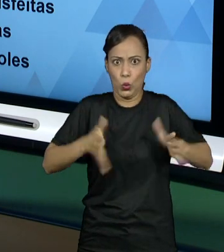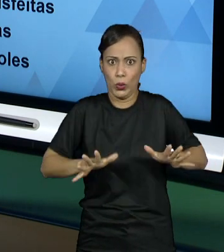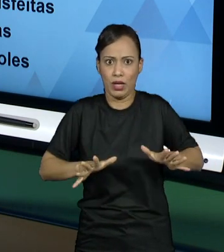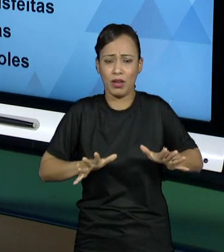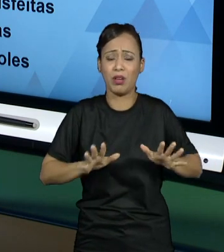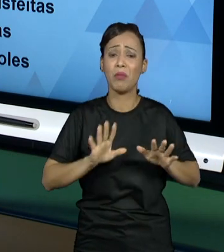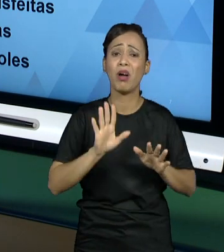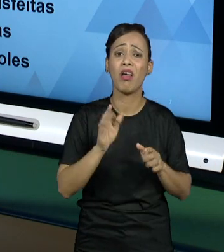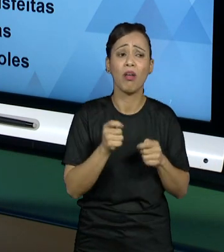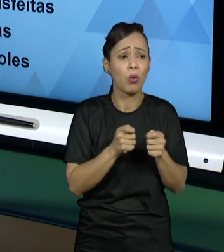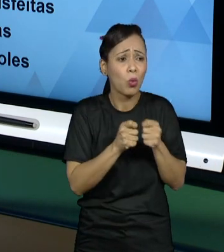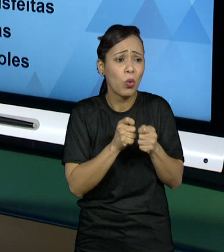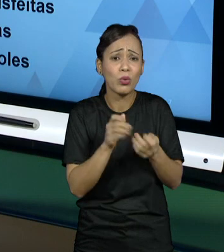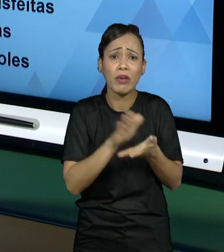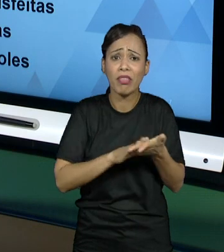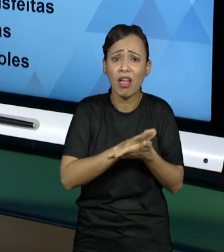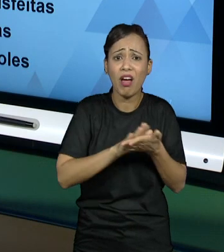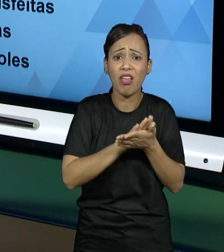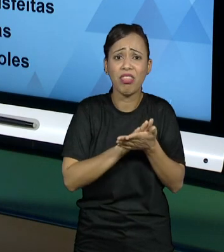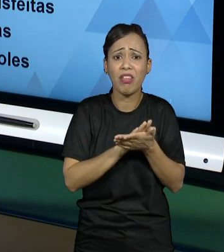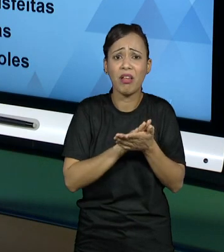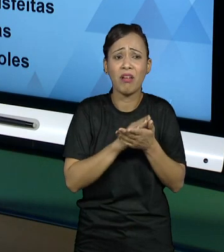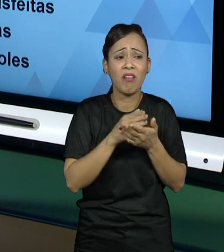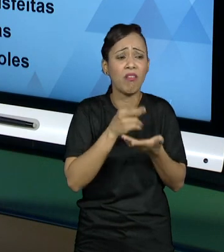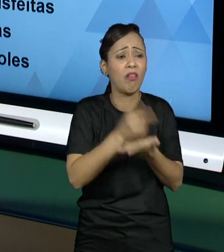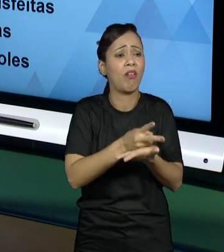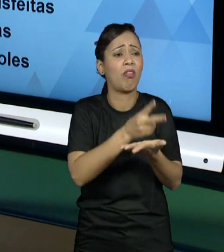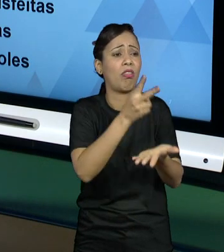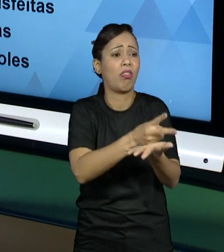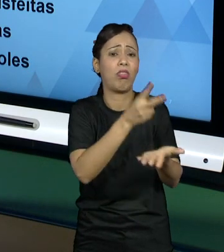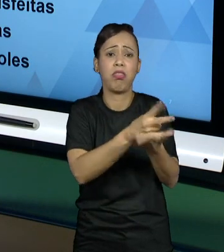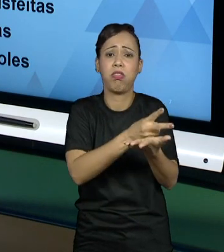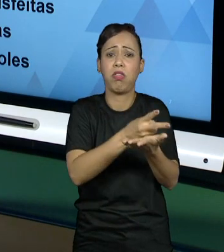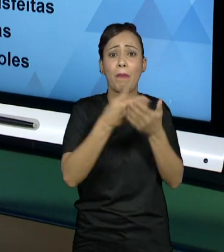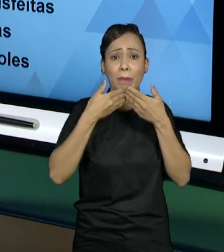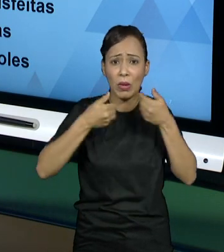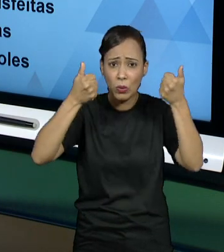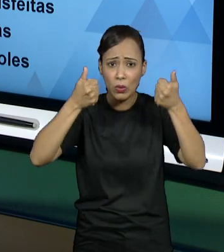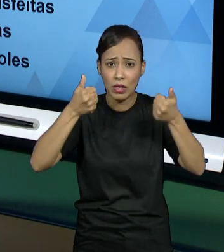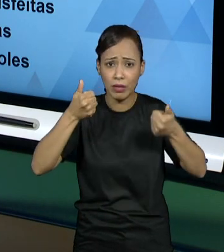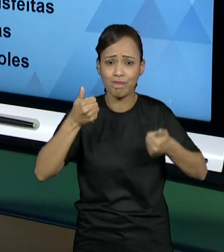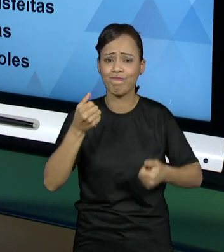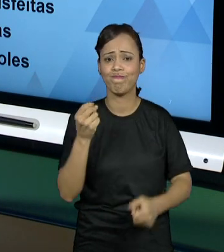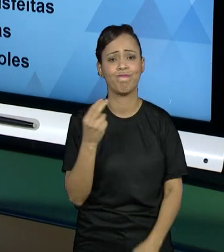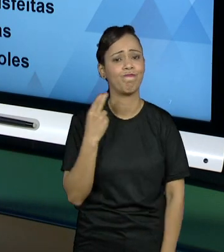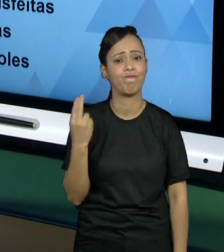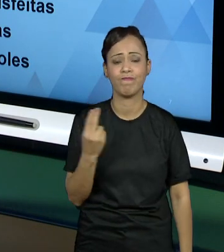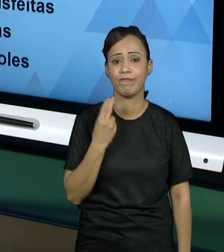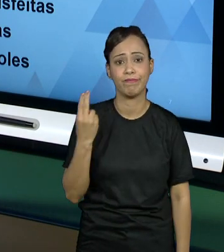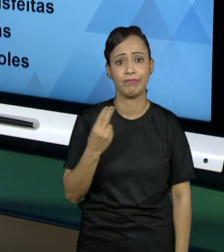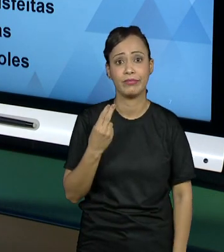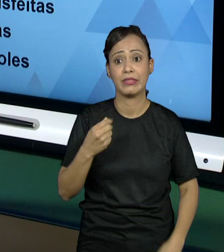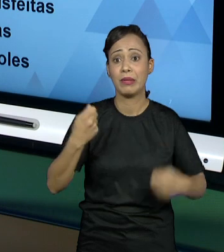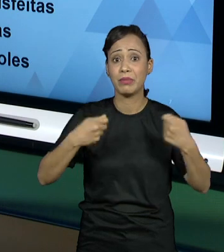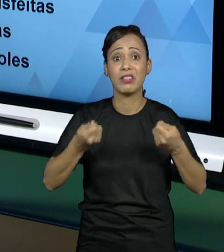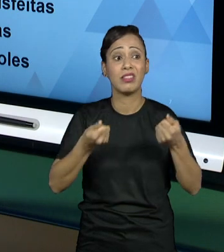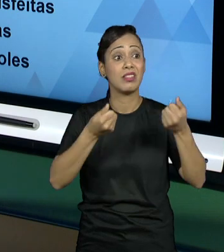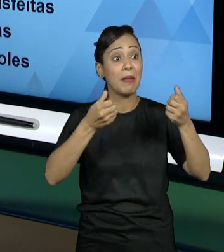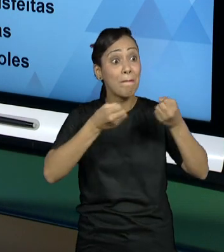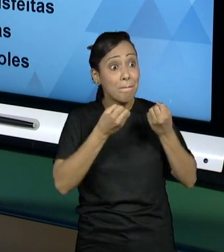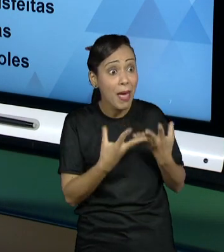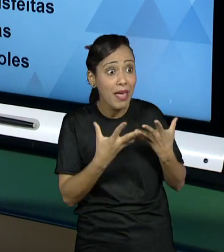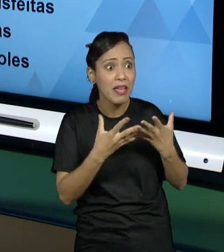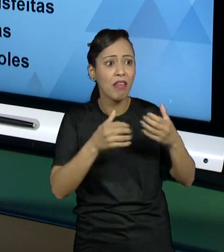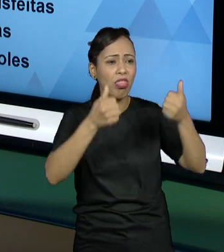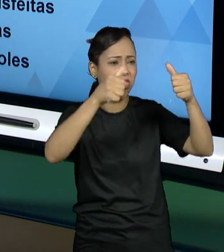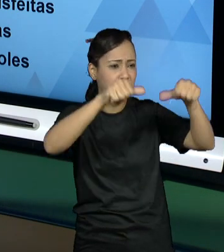controlado, eu não consigo melhorar. Eu só consigo melhorar aquilo que eu sei que não está bom. Por isso, é importante estabelecer controles.